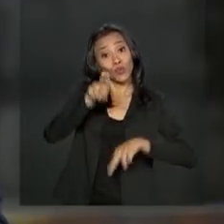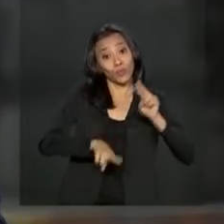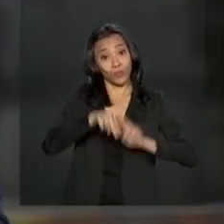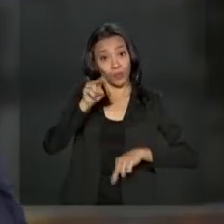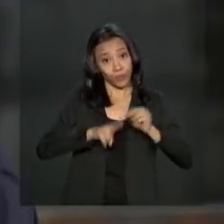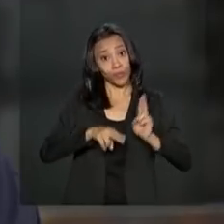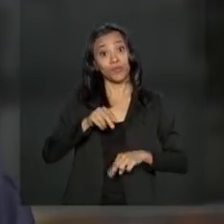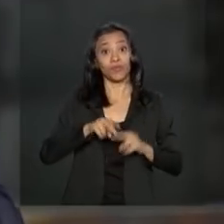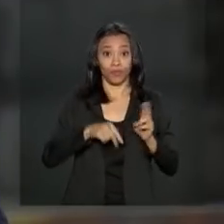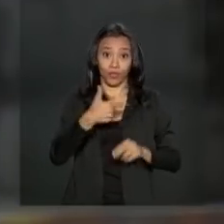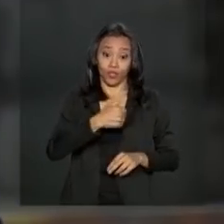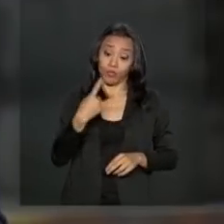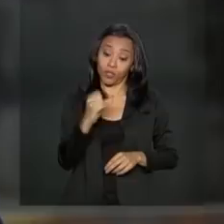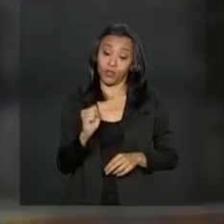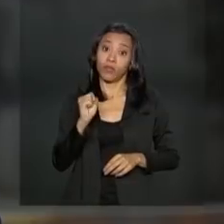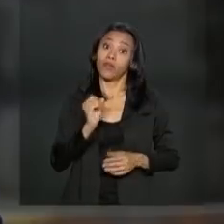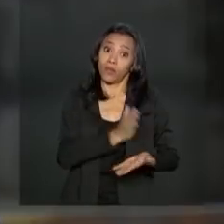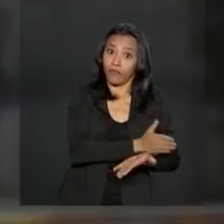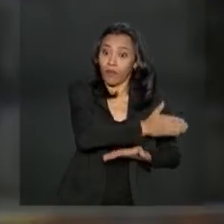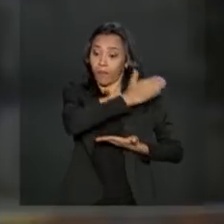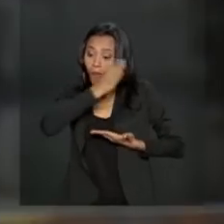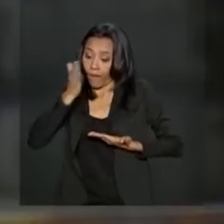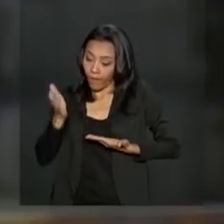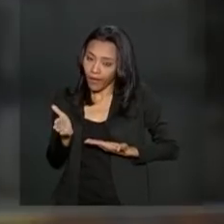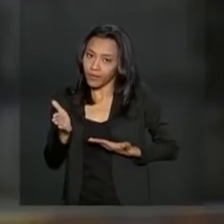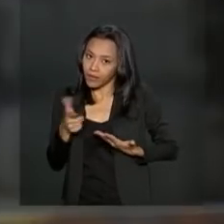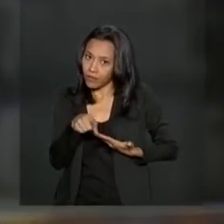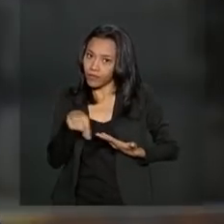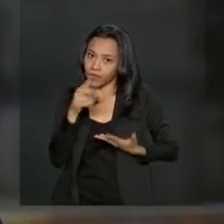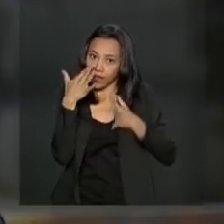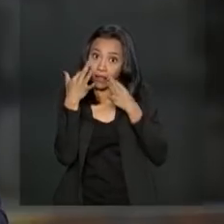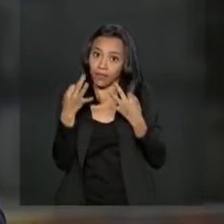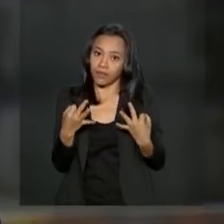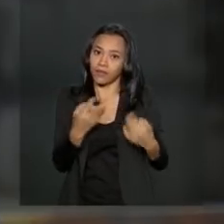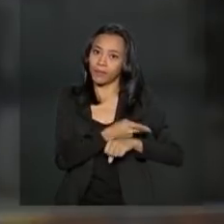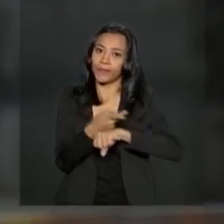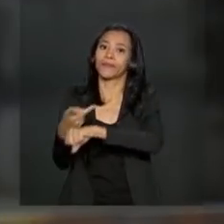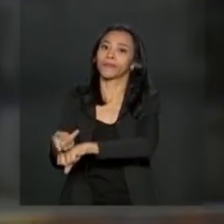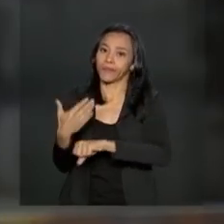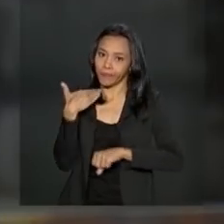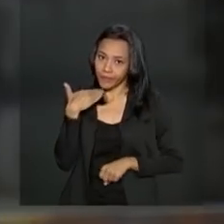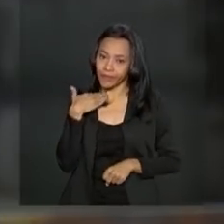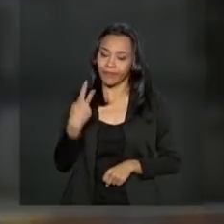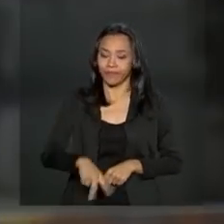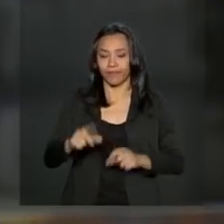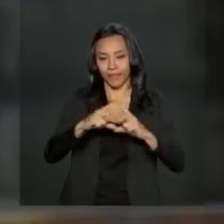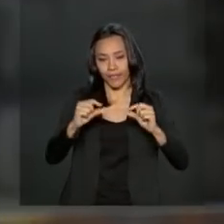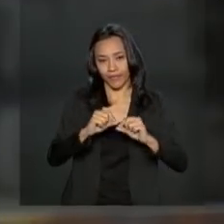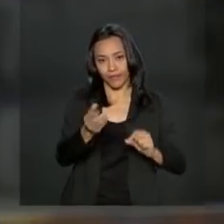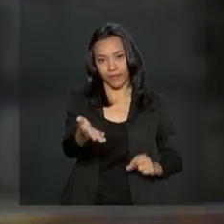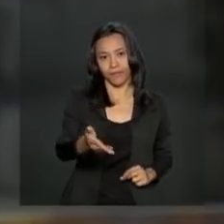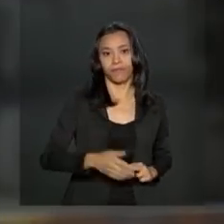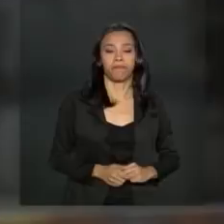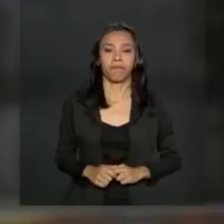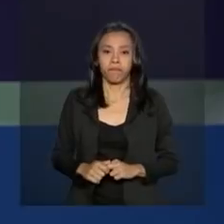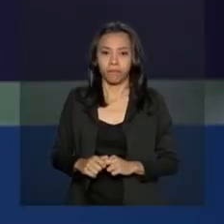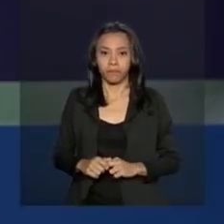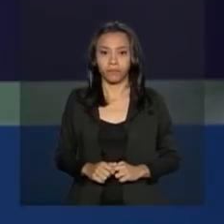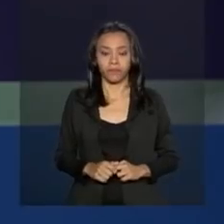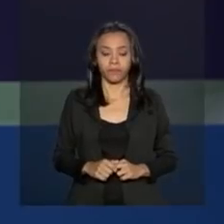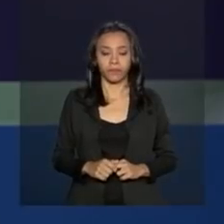de 2018 e já foi prorrogado. Então, é preciso ficar atento e procurar uma das agências. De Brasília, Márcia Fernandes.